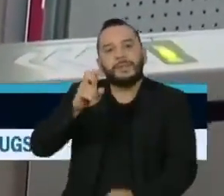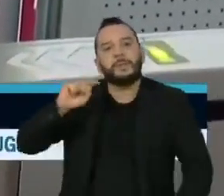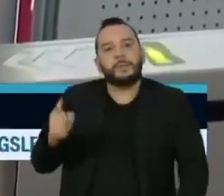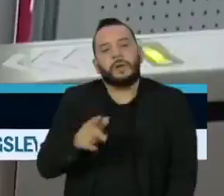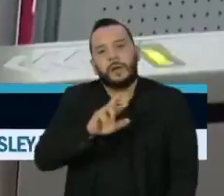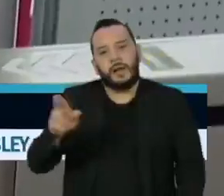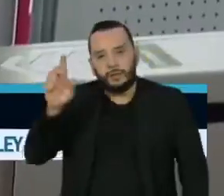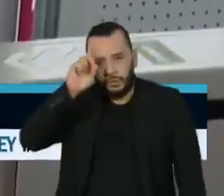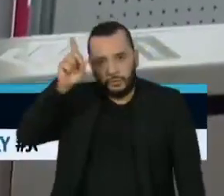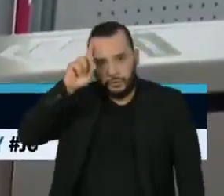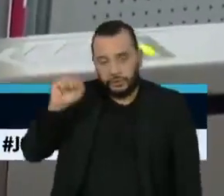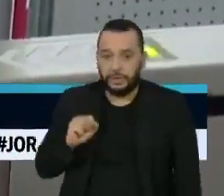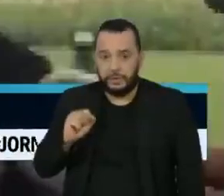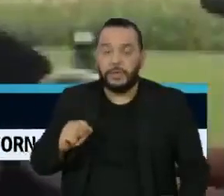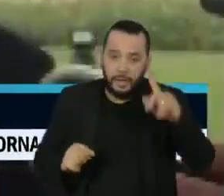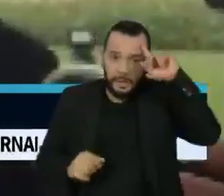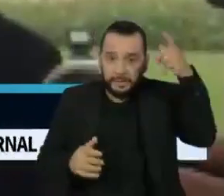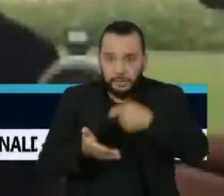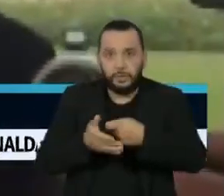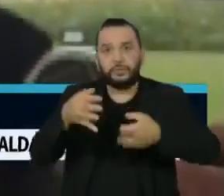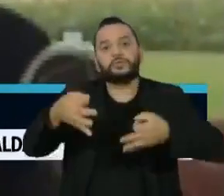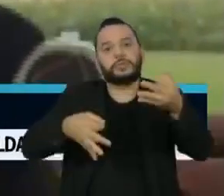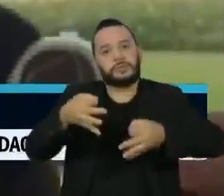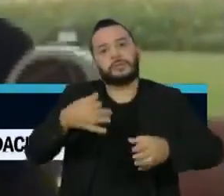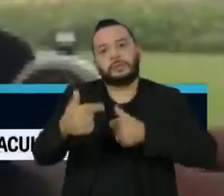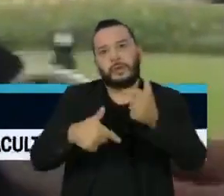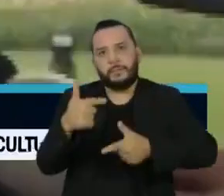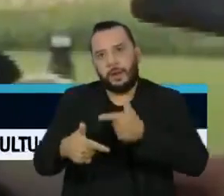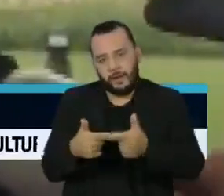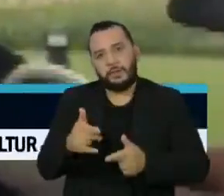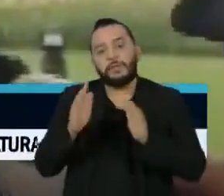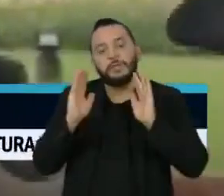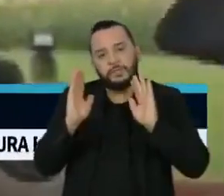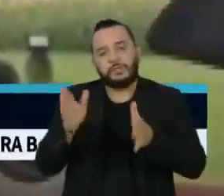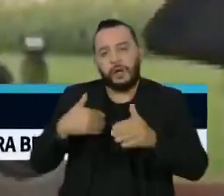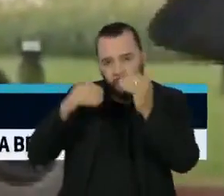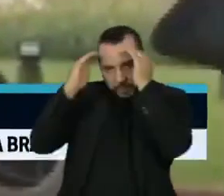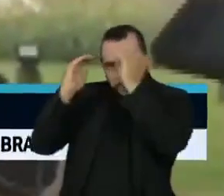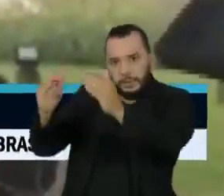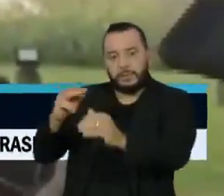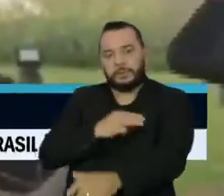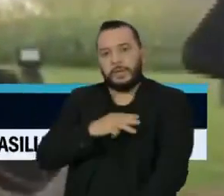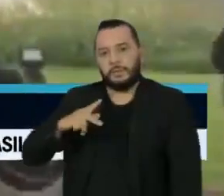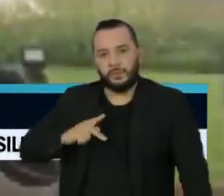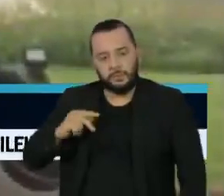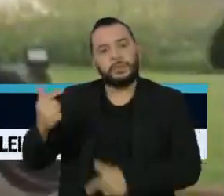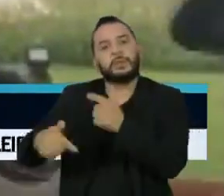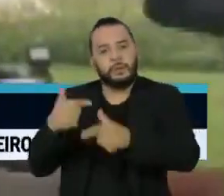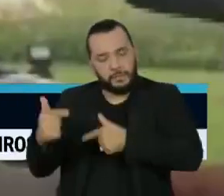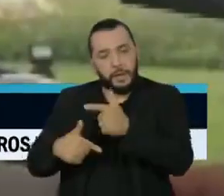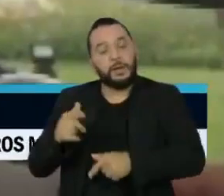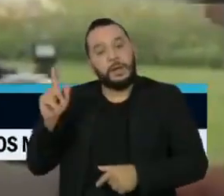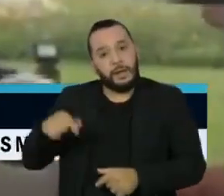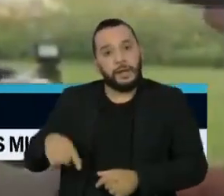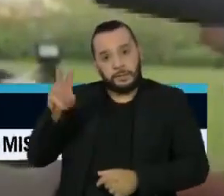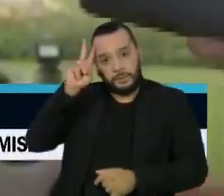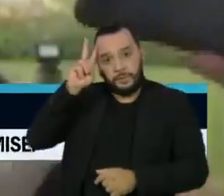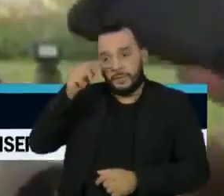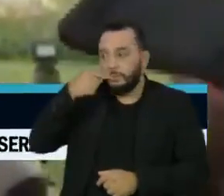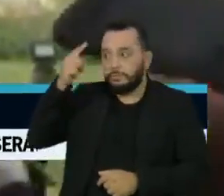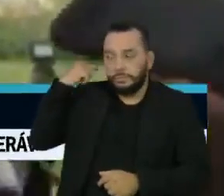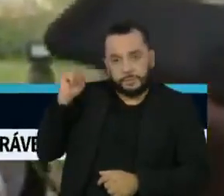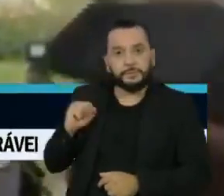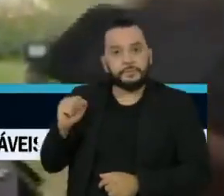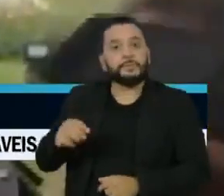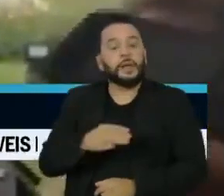por dia. A decisão da Justiça do Trabalho, que atendeu um pedido do Ministério Público do Trabalho, é da última segunda-feira.